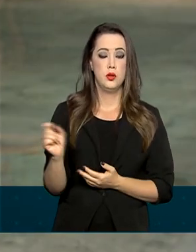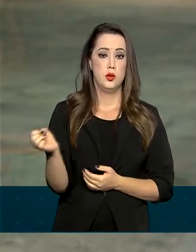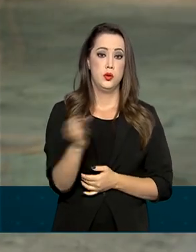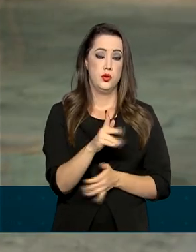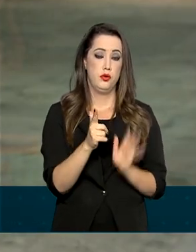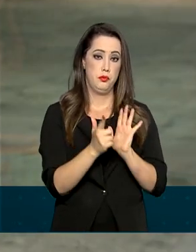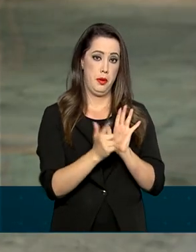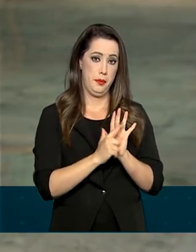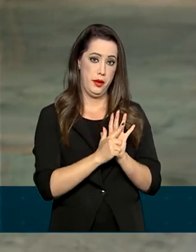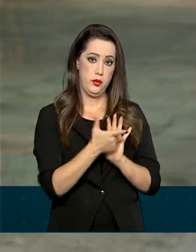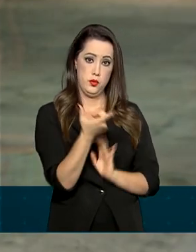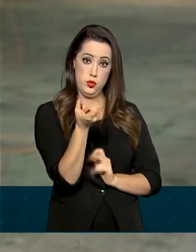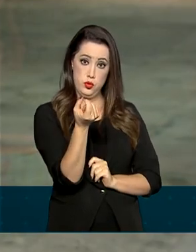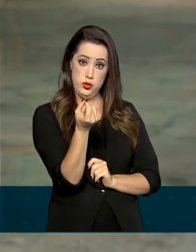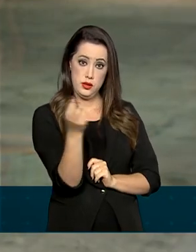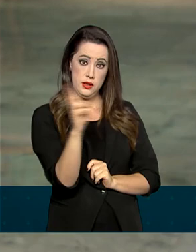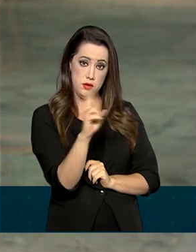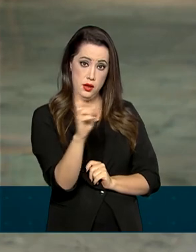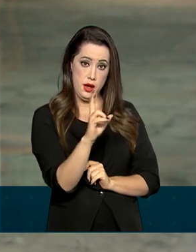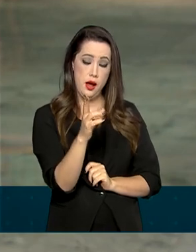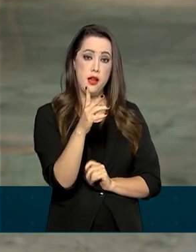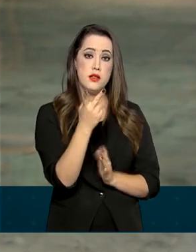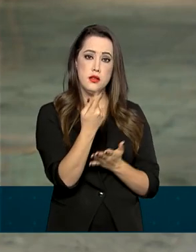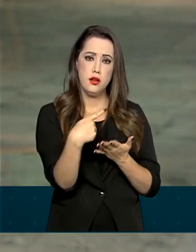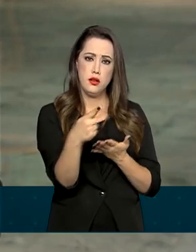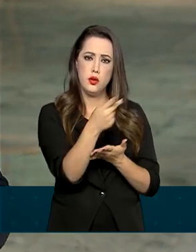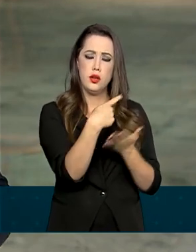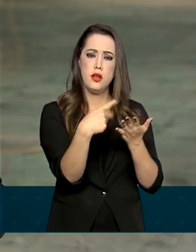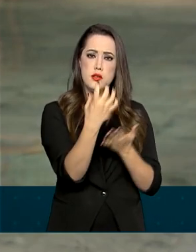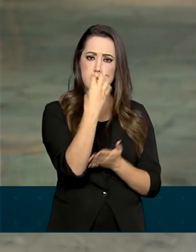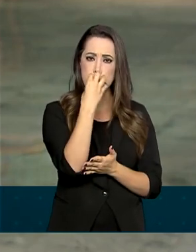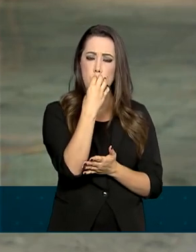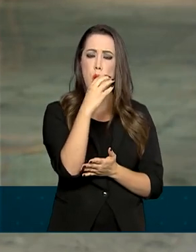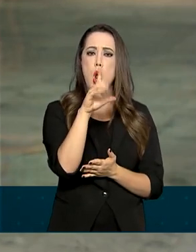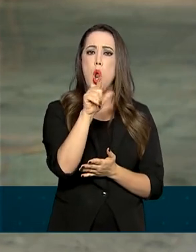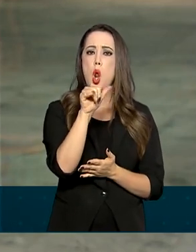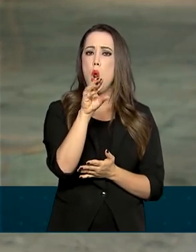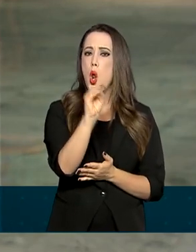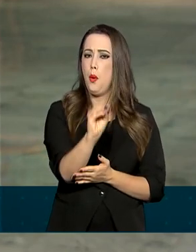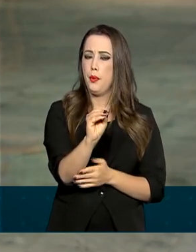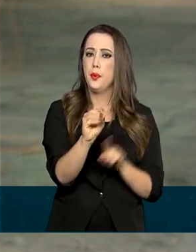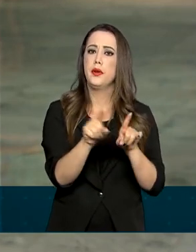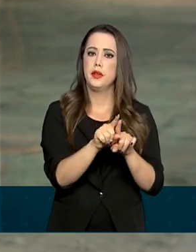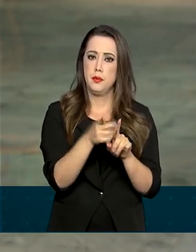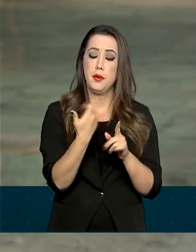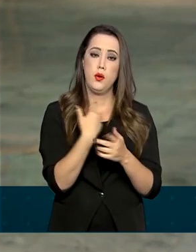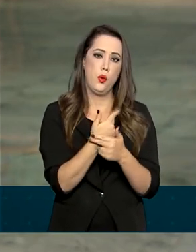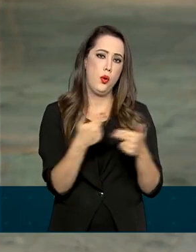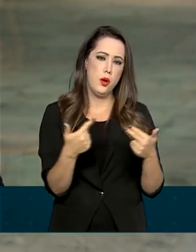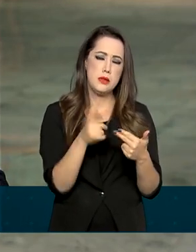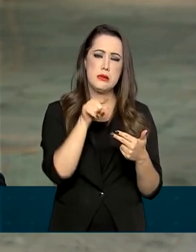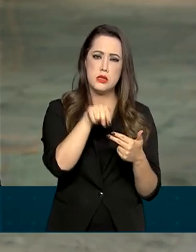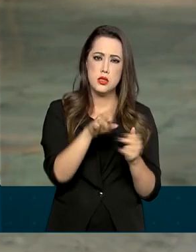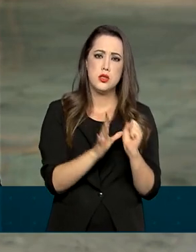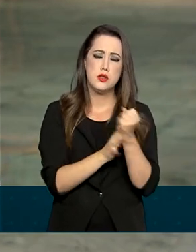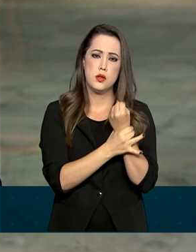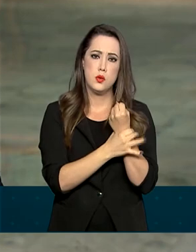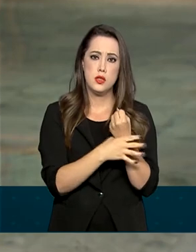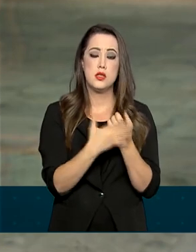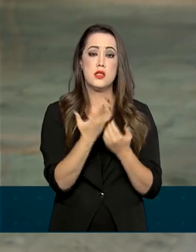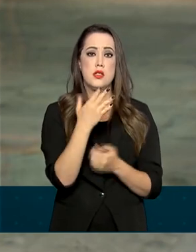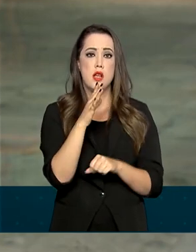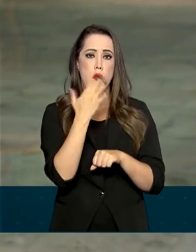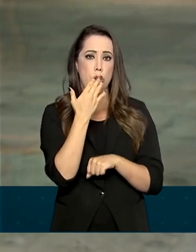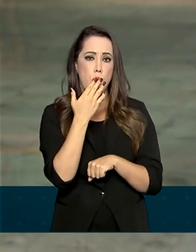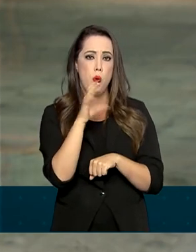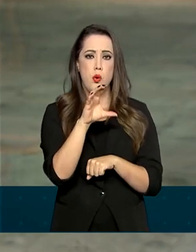nova nota de R$ 200,00, além do desenho do lobo-guará, conta com vários itens de segurança. A cor dela é um pouco cinza, é uma cor diferente.